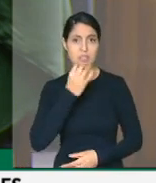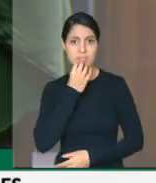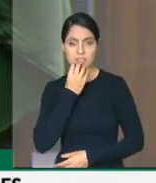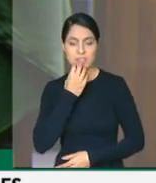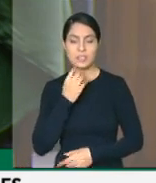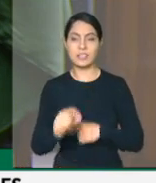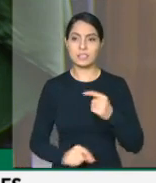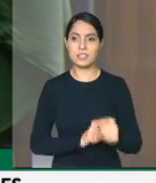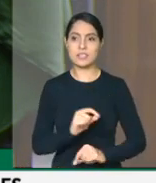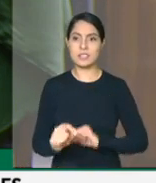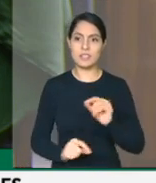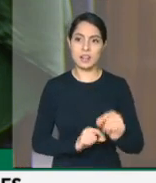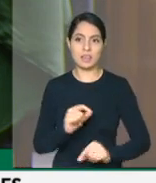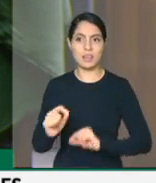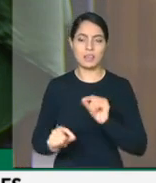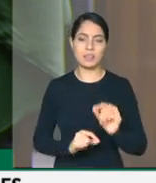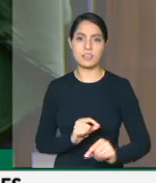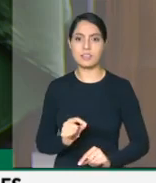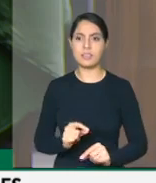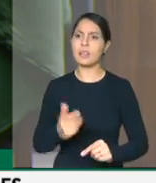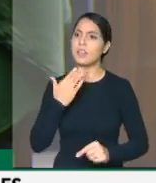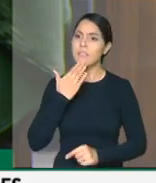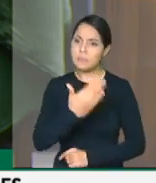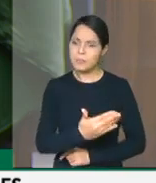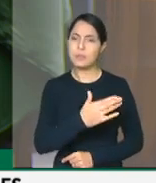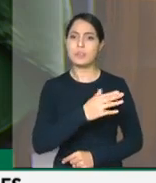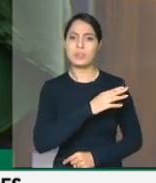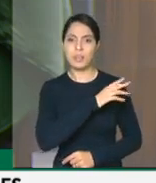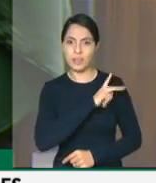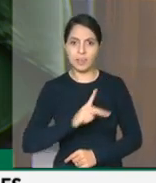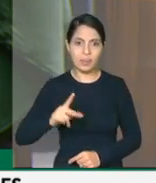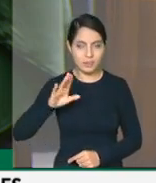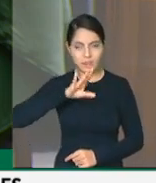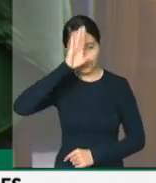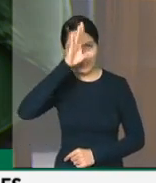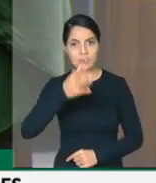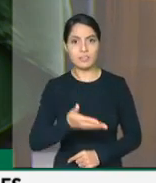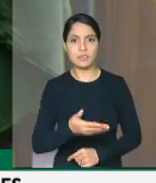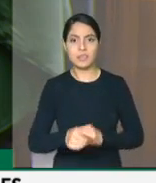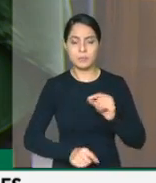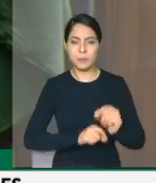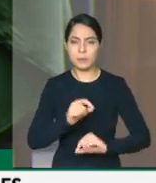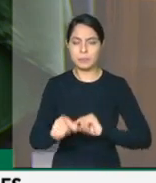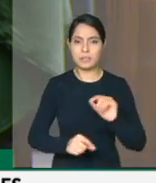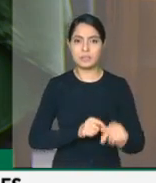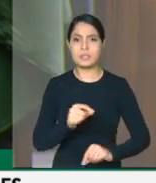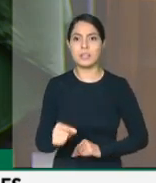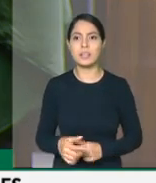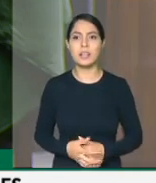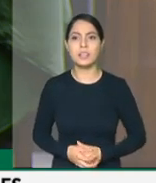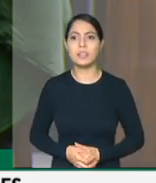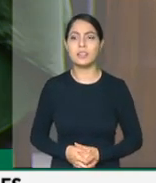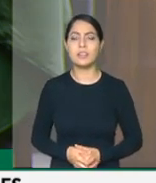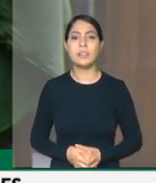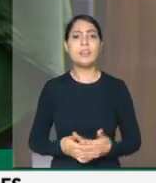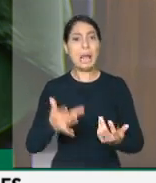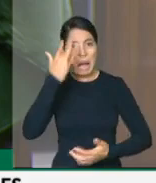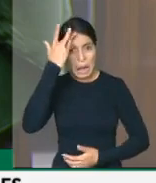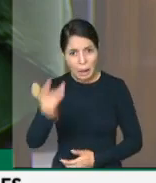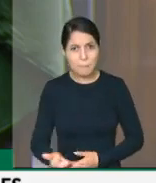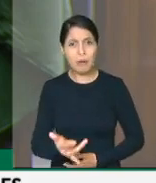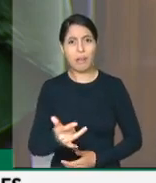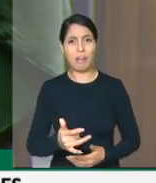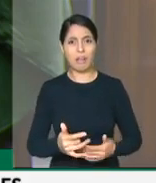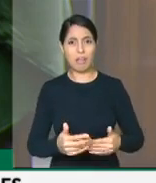ainda hoje mande para a presidência da república, para o ministro Paulo Guedes, para que amanhã eles não procedam à